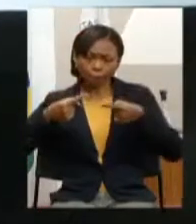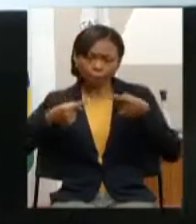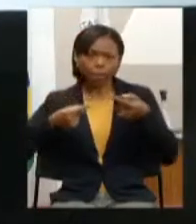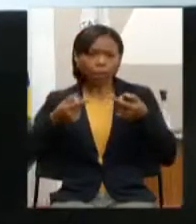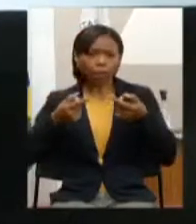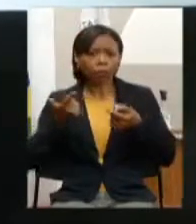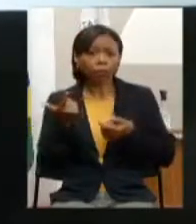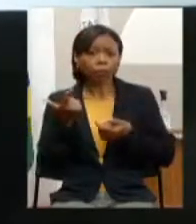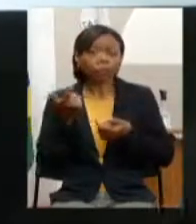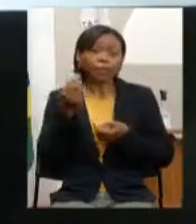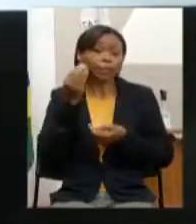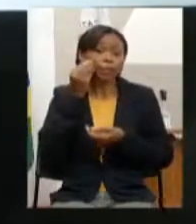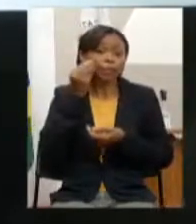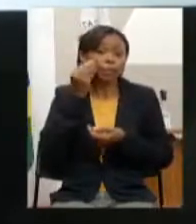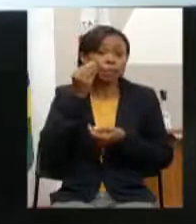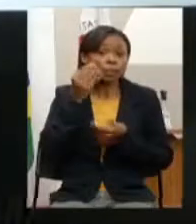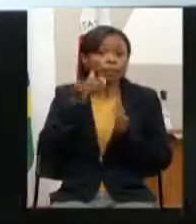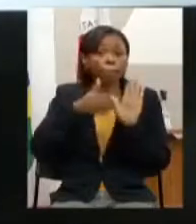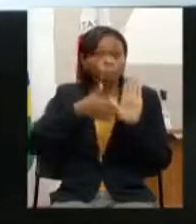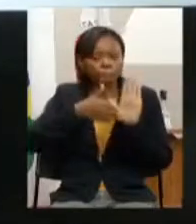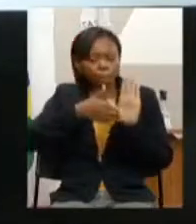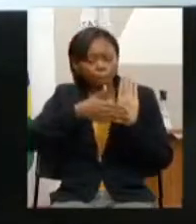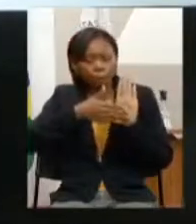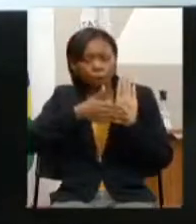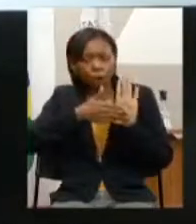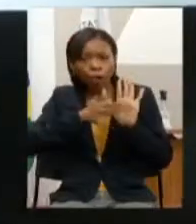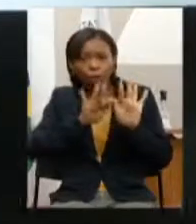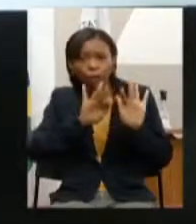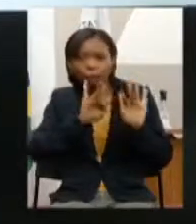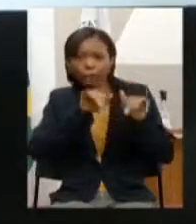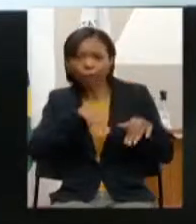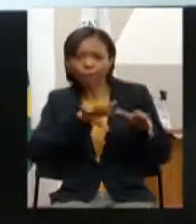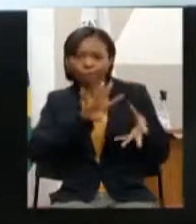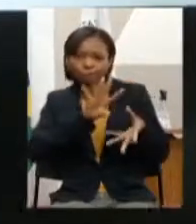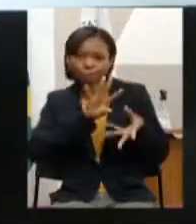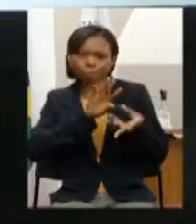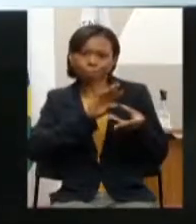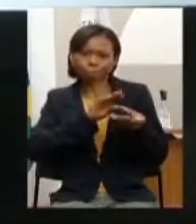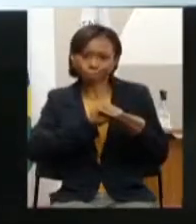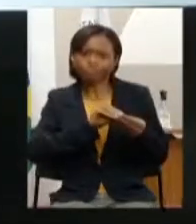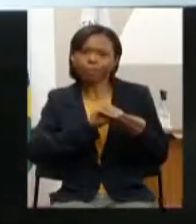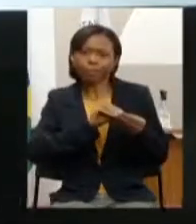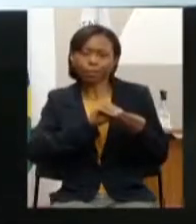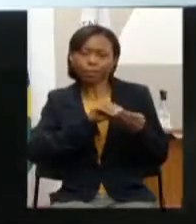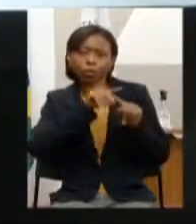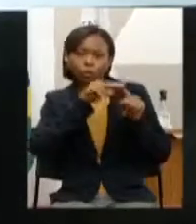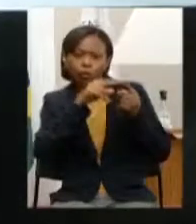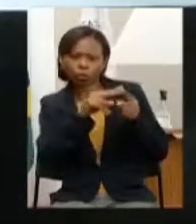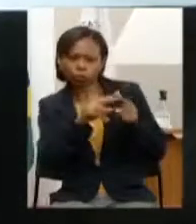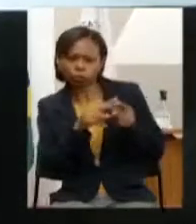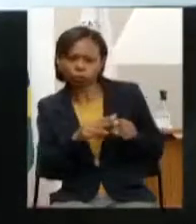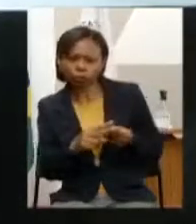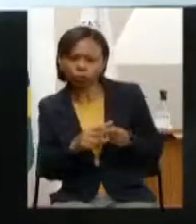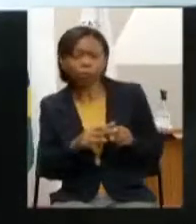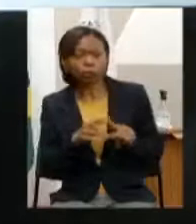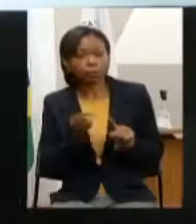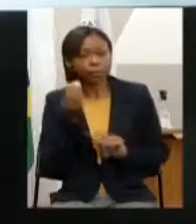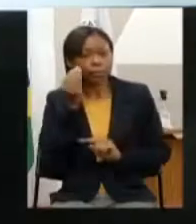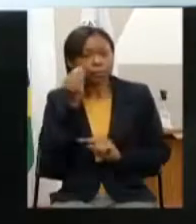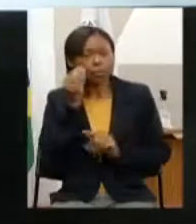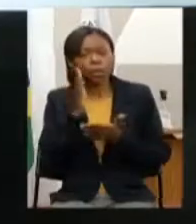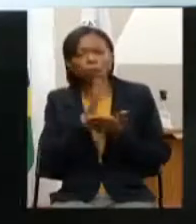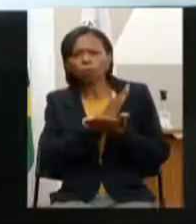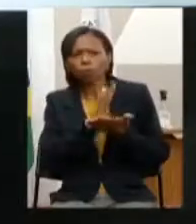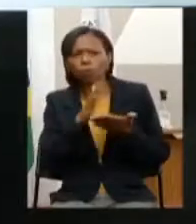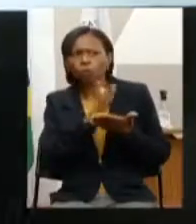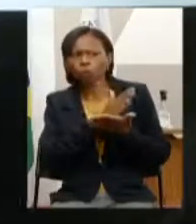conseguir chegar na proposta final do que vai realmente incorporar das alterações acho que algumas delas a